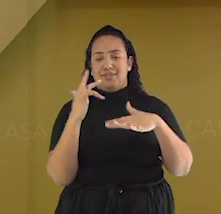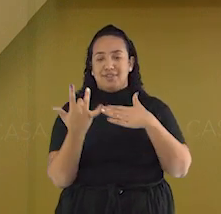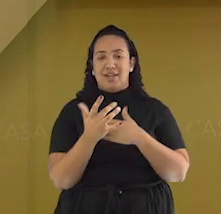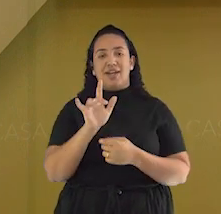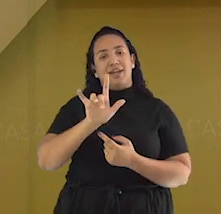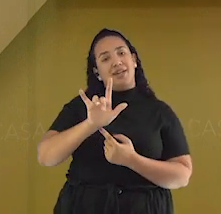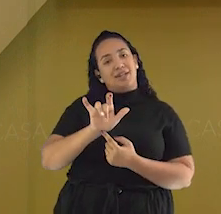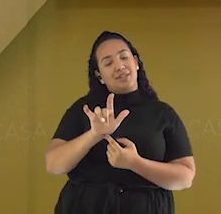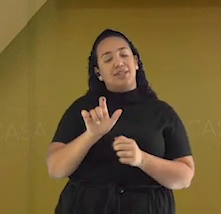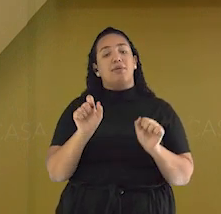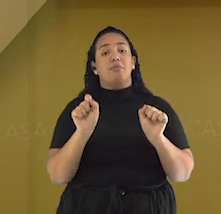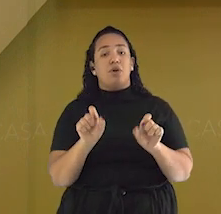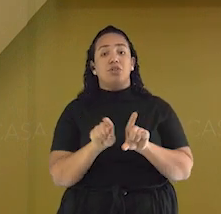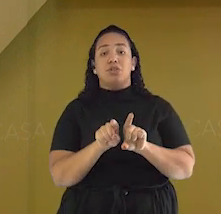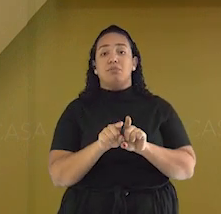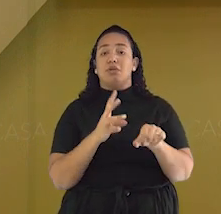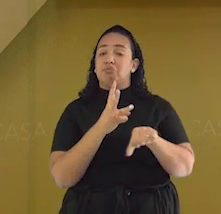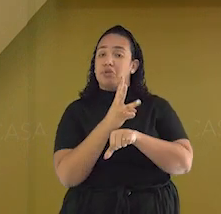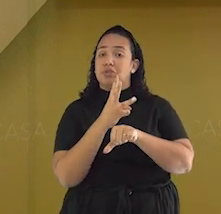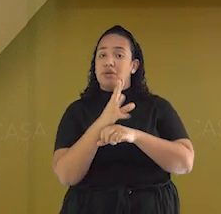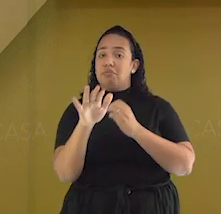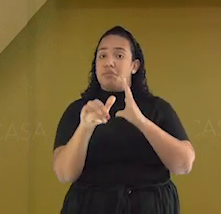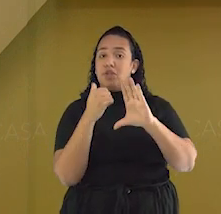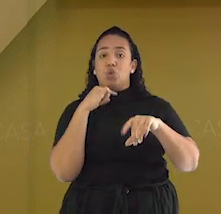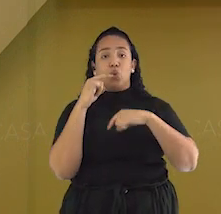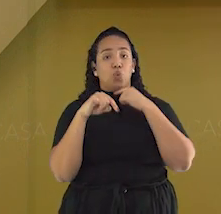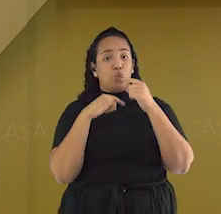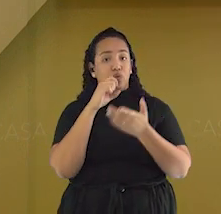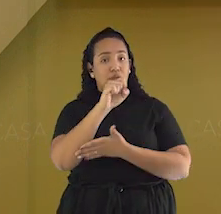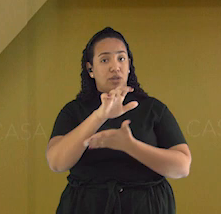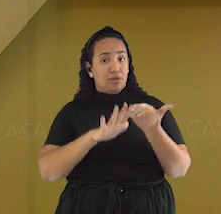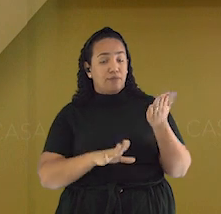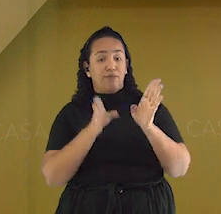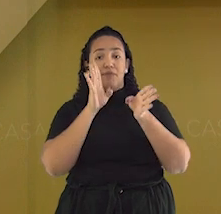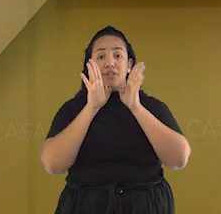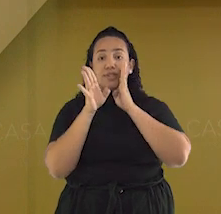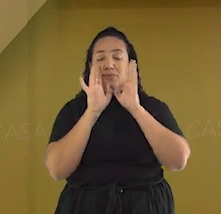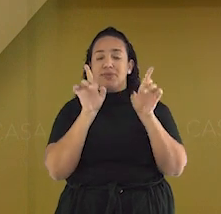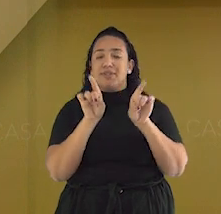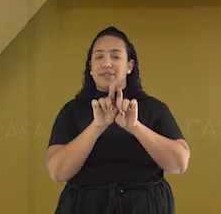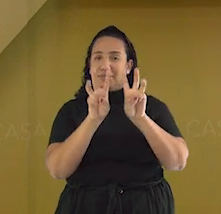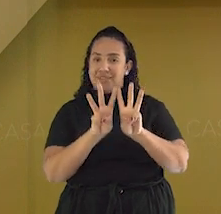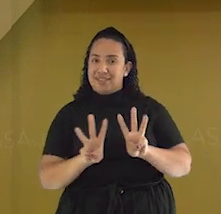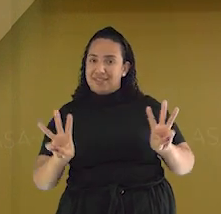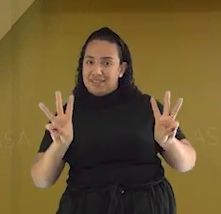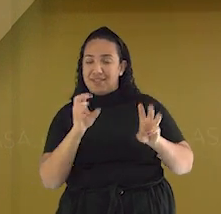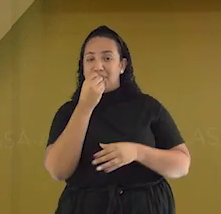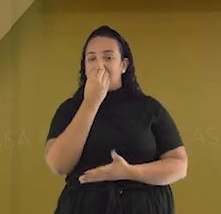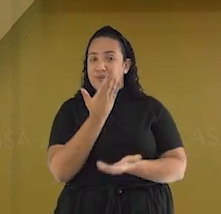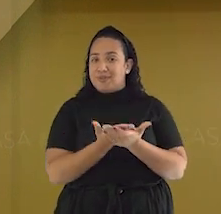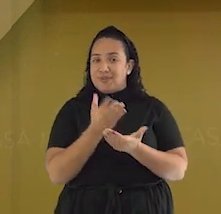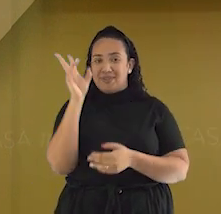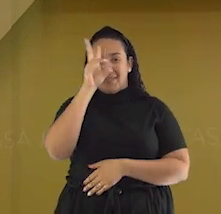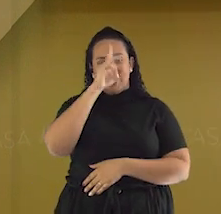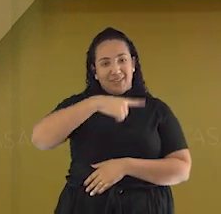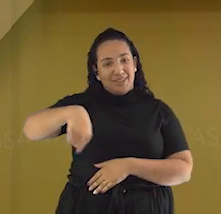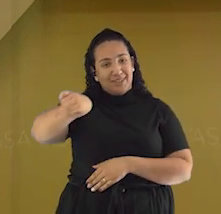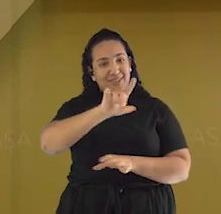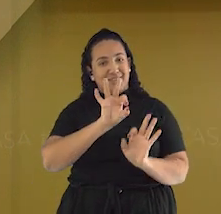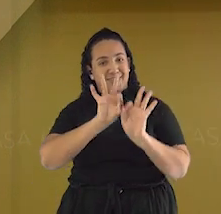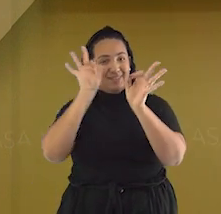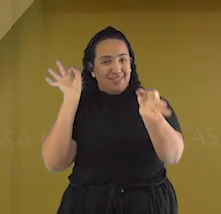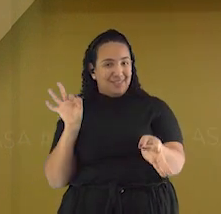e envie dúvidas e atividades para o nosso WhatsApp. Acompanhe nosso Facebook e visite nosso site. Bons estudos e não se esqueçam,